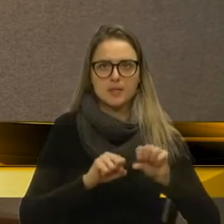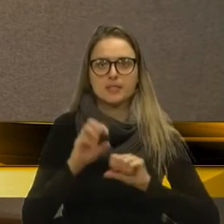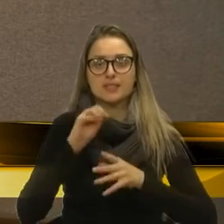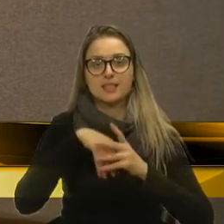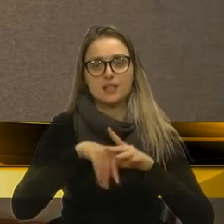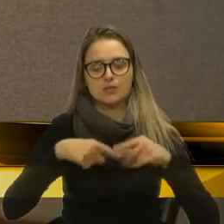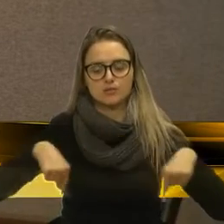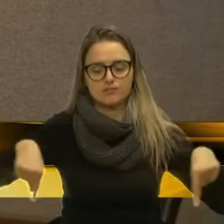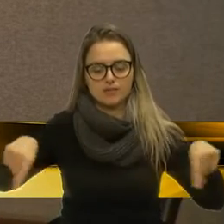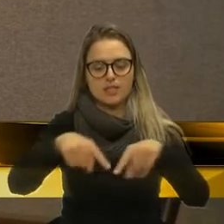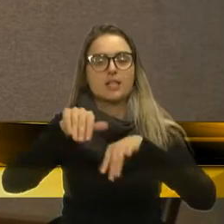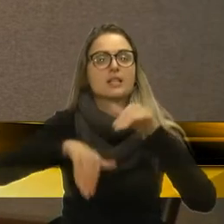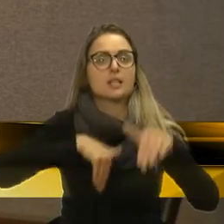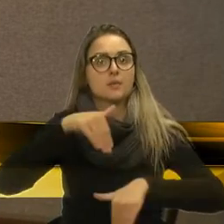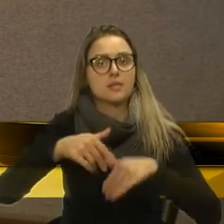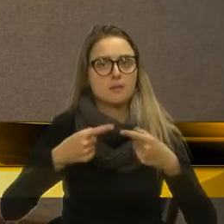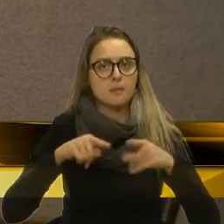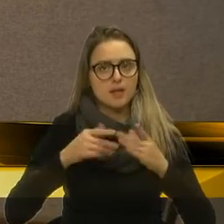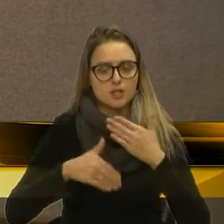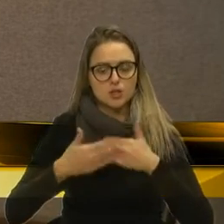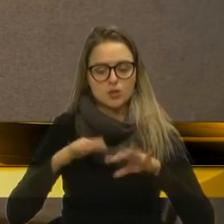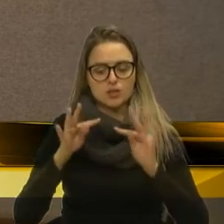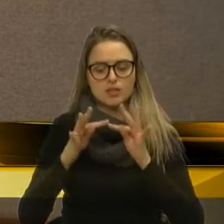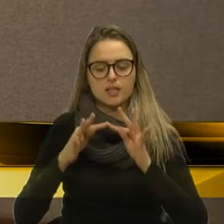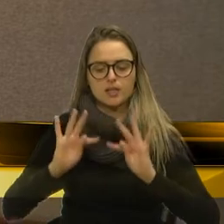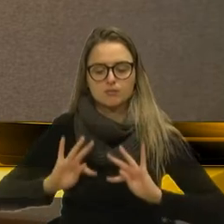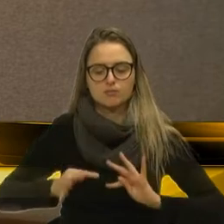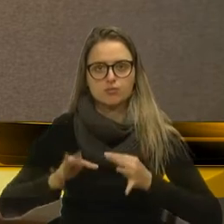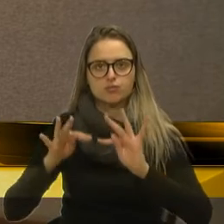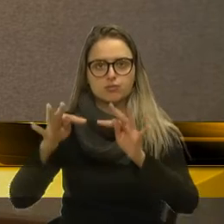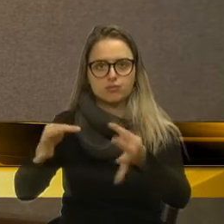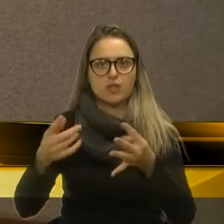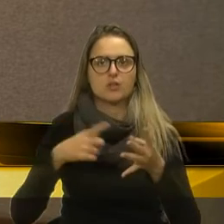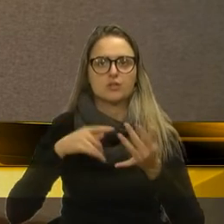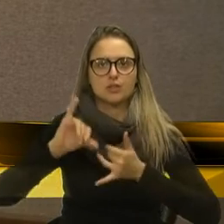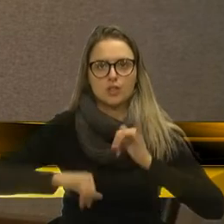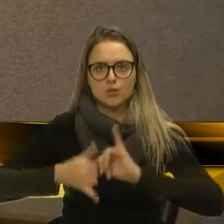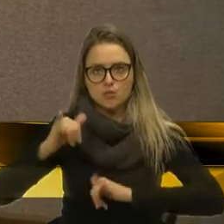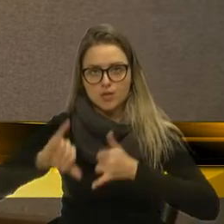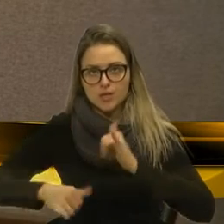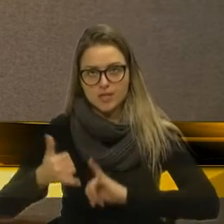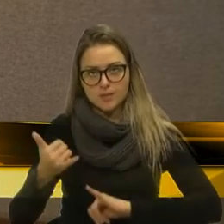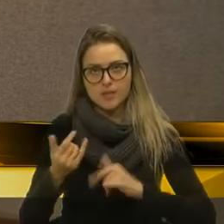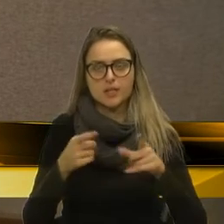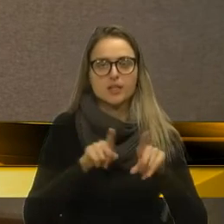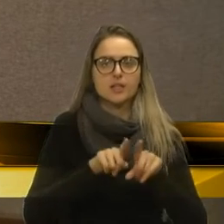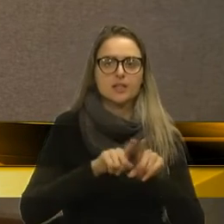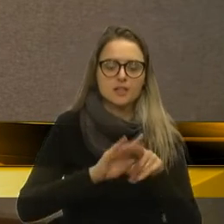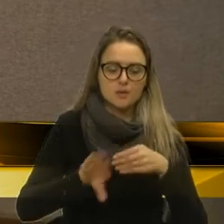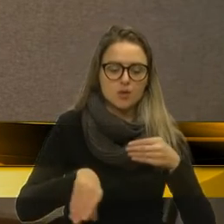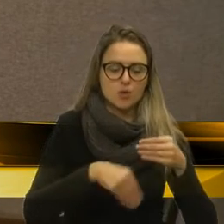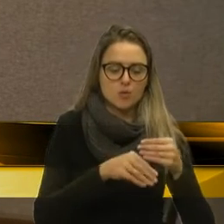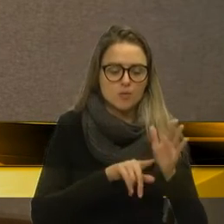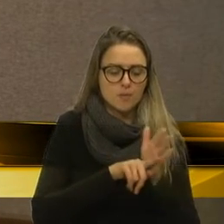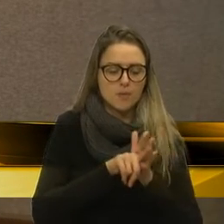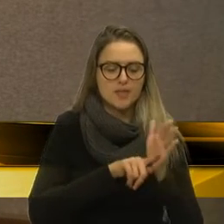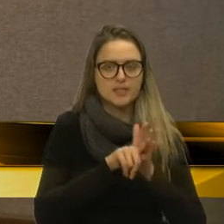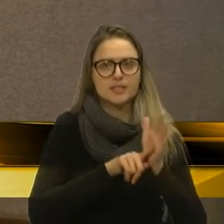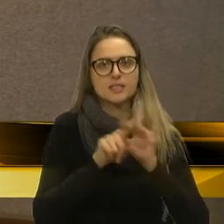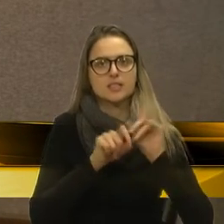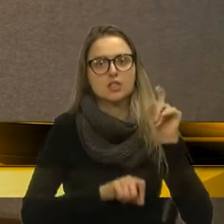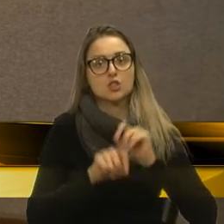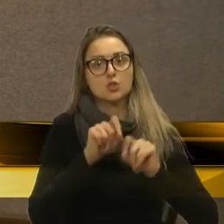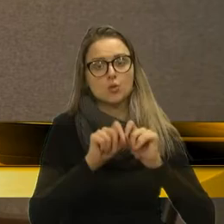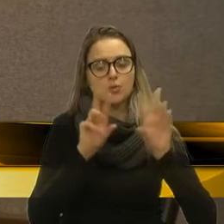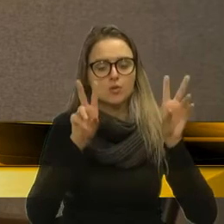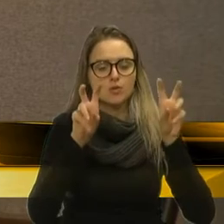piscinas. Tanto a evolução das técnicas utilizadas na manutenção de piscinas, quanto o incremento de pesquisas a respeito do